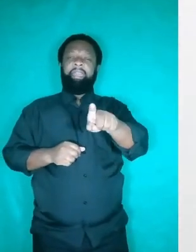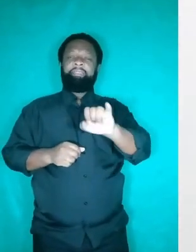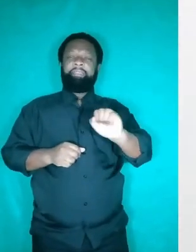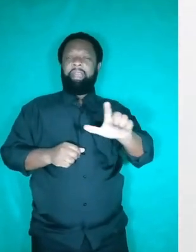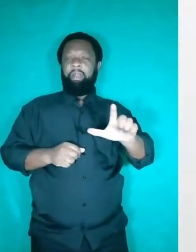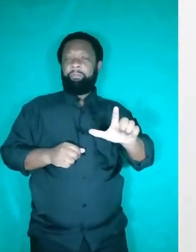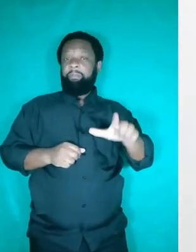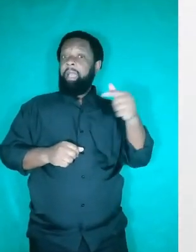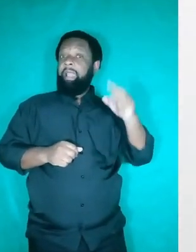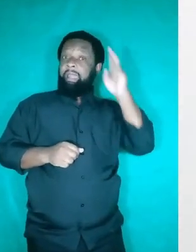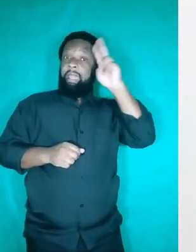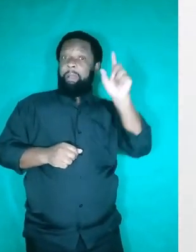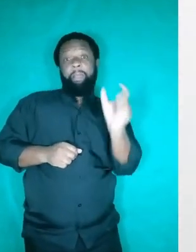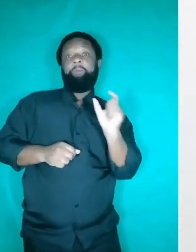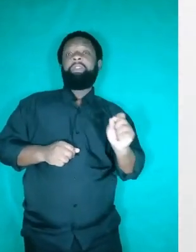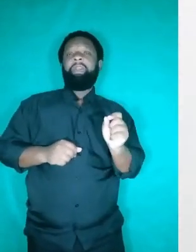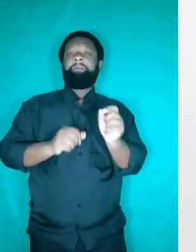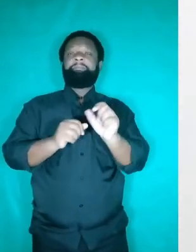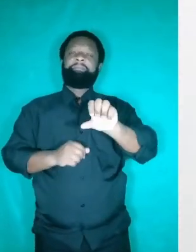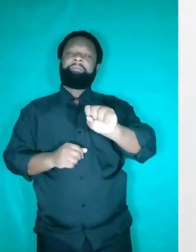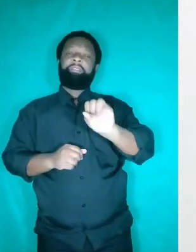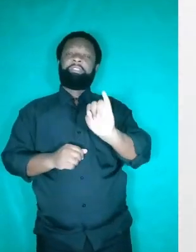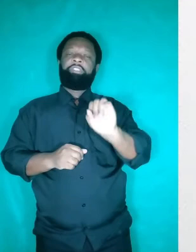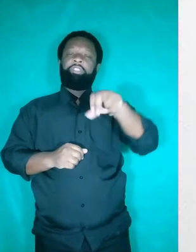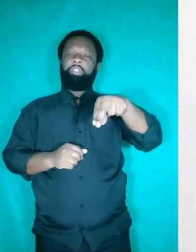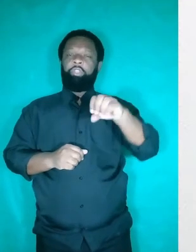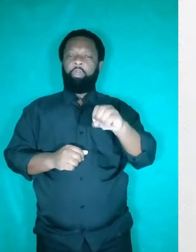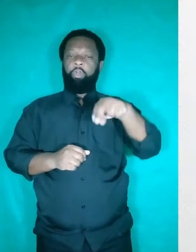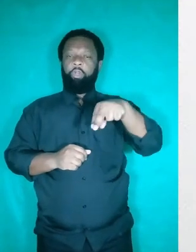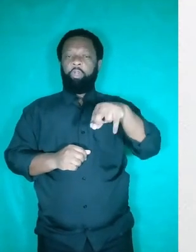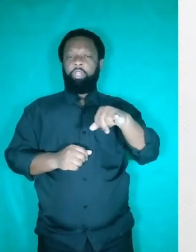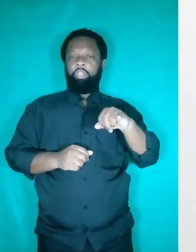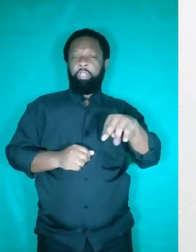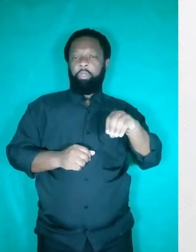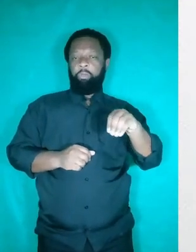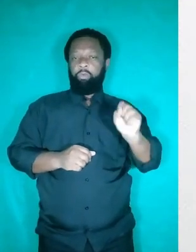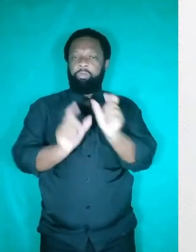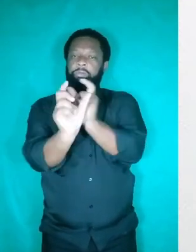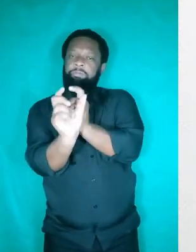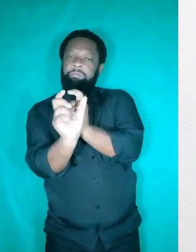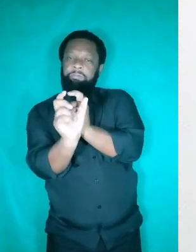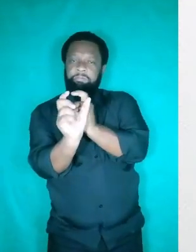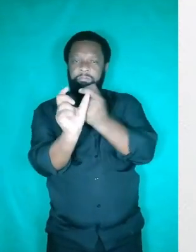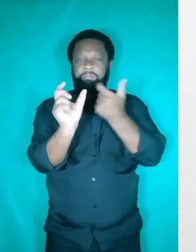coisa que vem em mente são os sinônimos. E aí, a minha dica é para você não ficar preso aos sinônimos. Use os